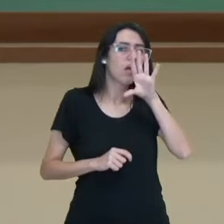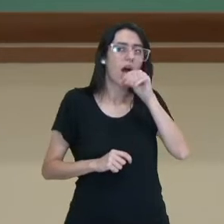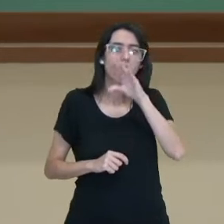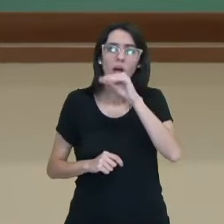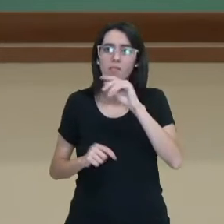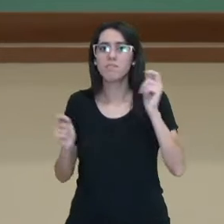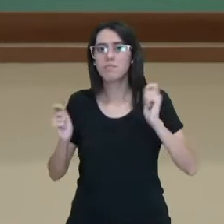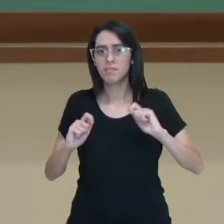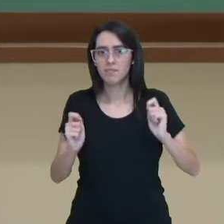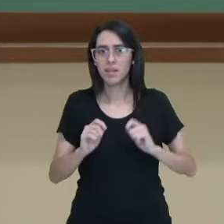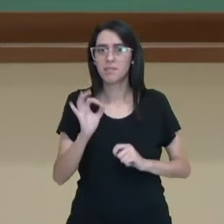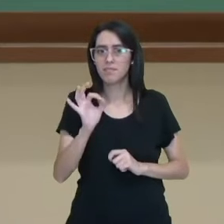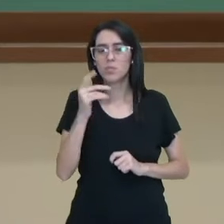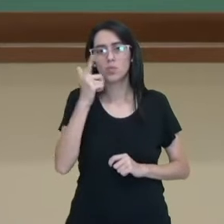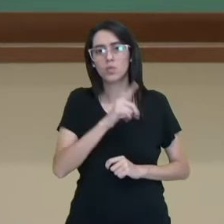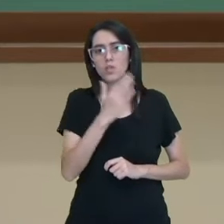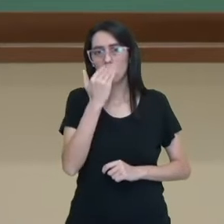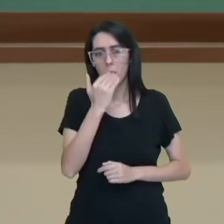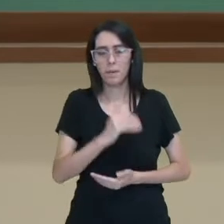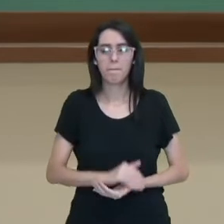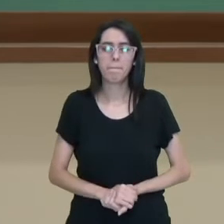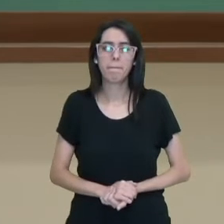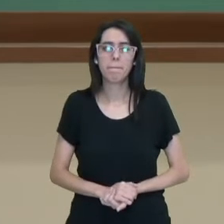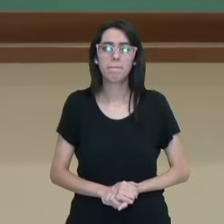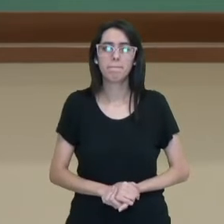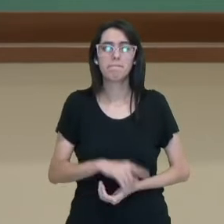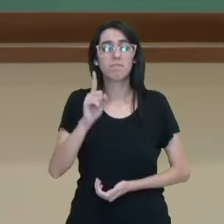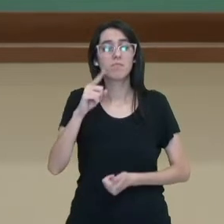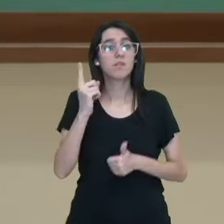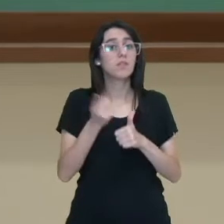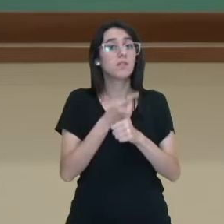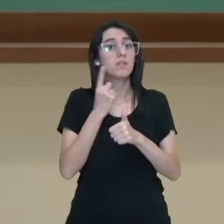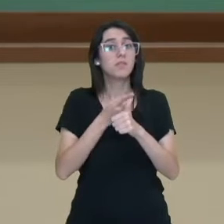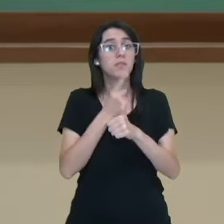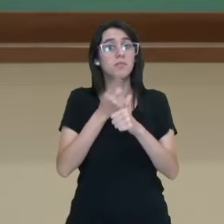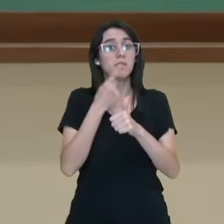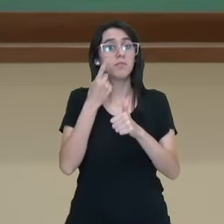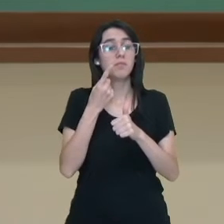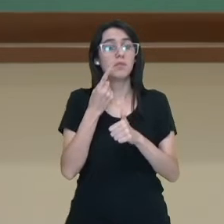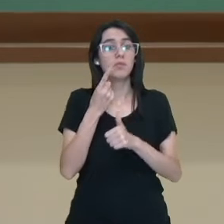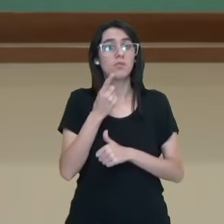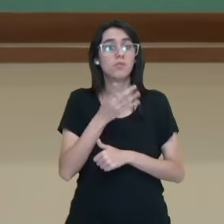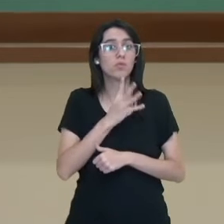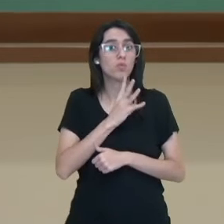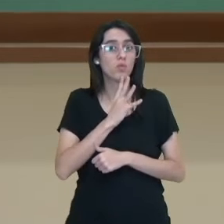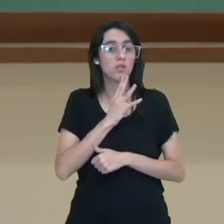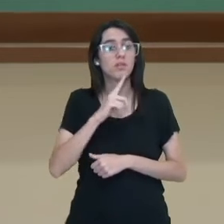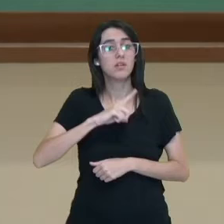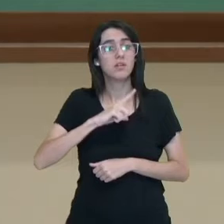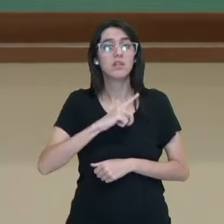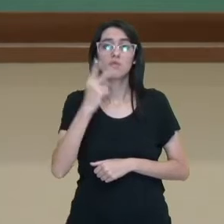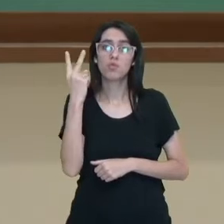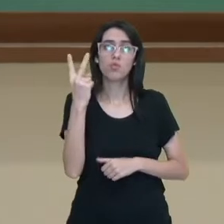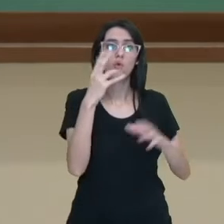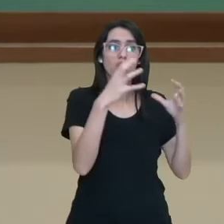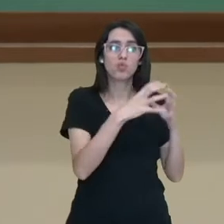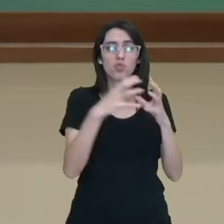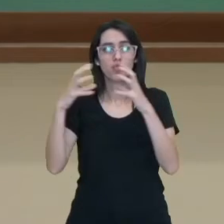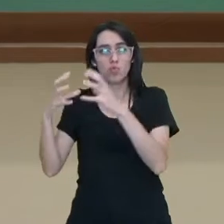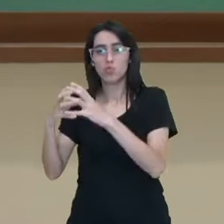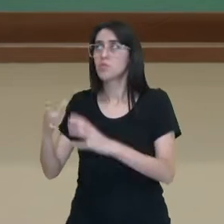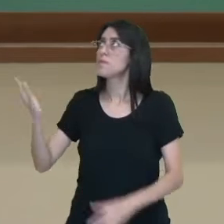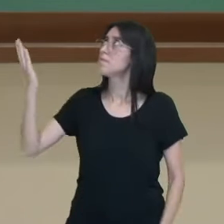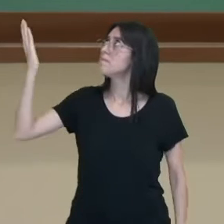boca, ok, para se alimentar, certo? São os primeiros vertebrados conhecidos, e eles se dividem em dois grupos, que é os